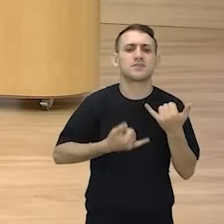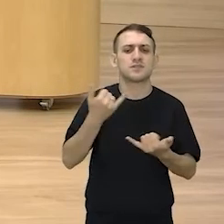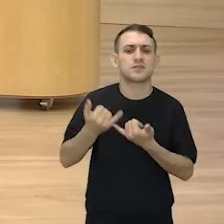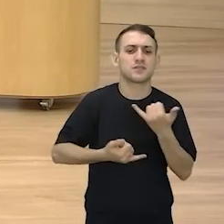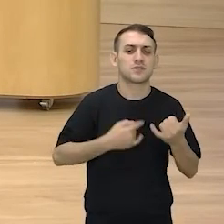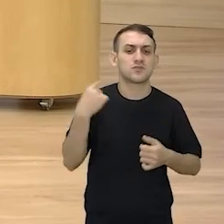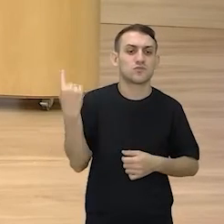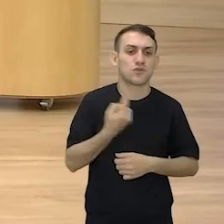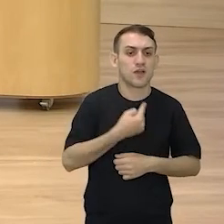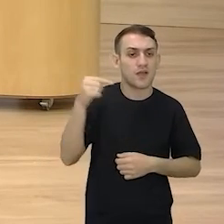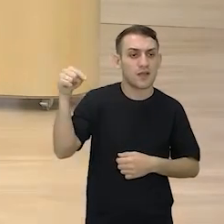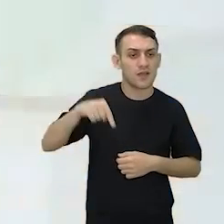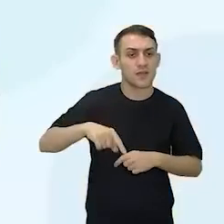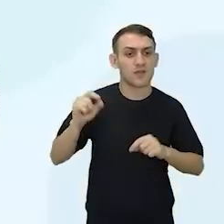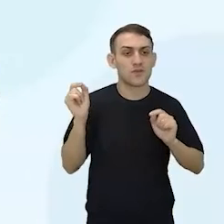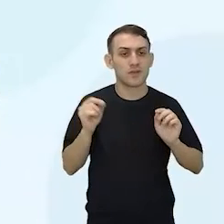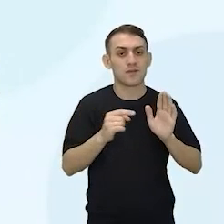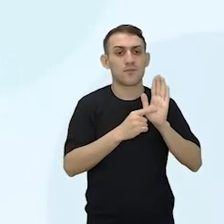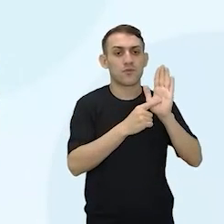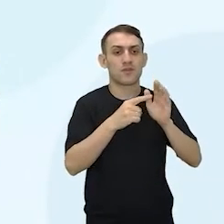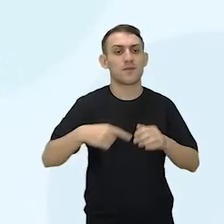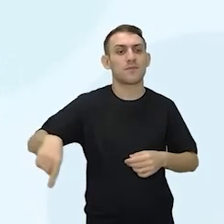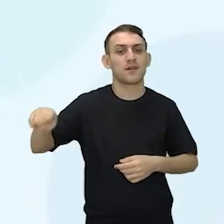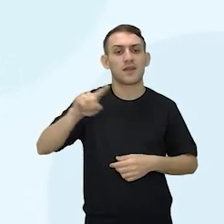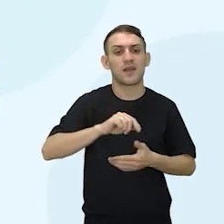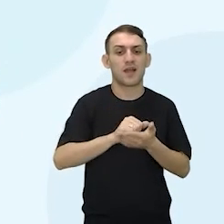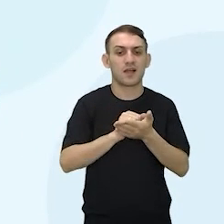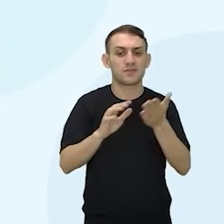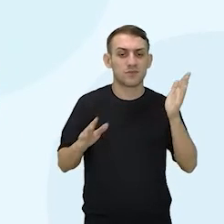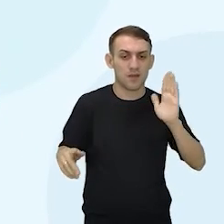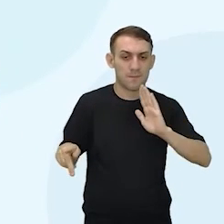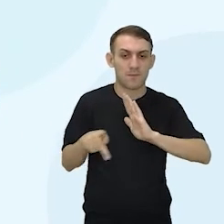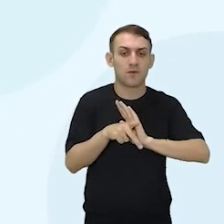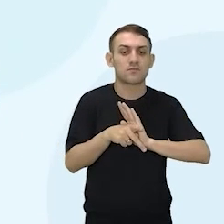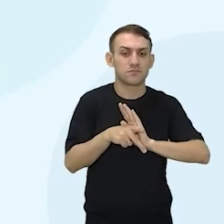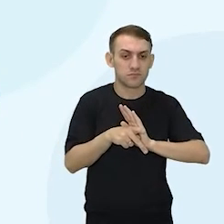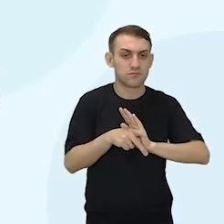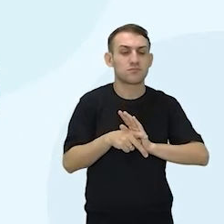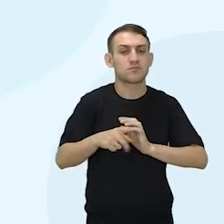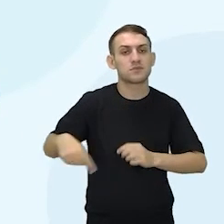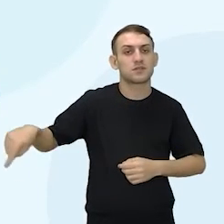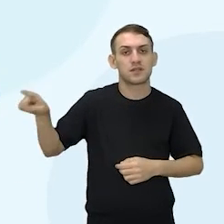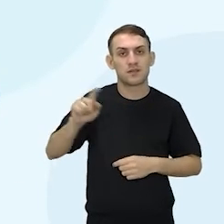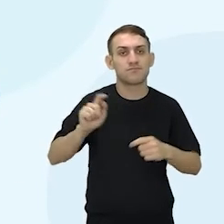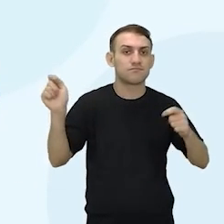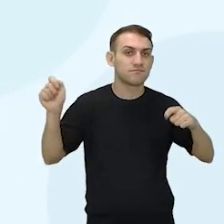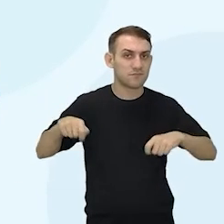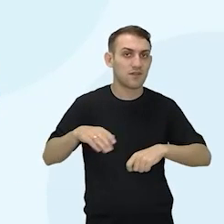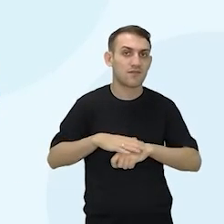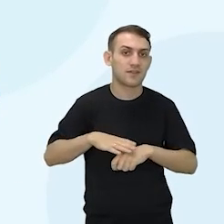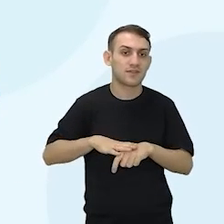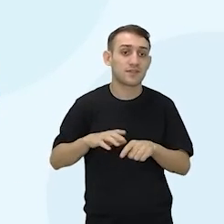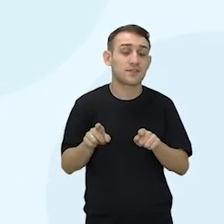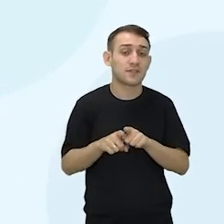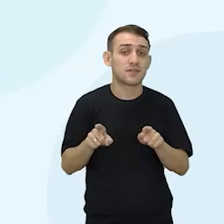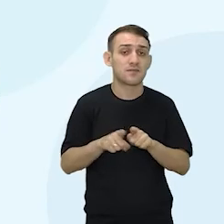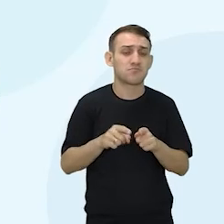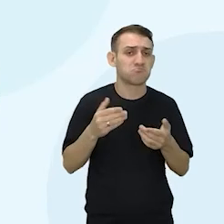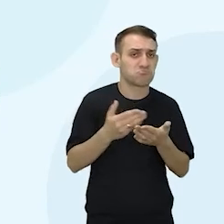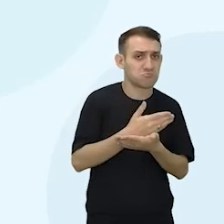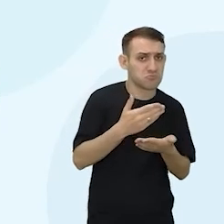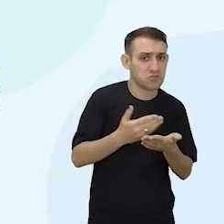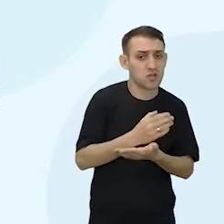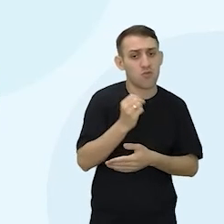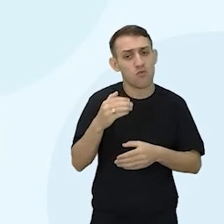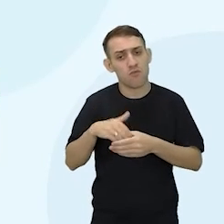a gente vai colocando aqui a atividade que eles farão, tanto no livro